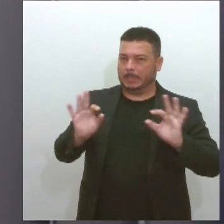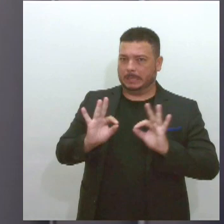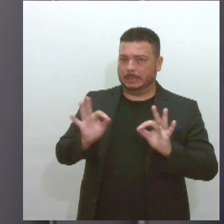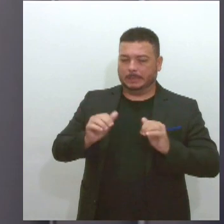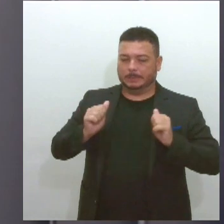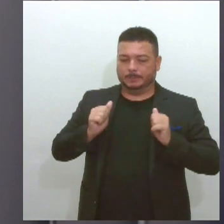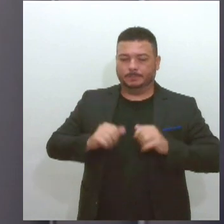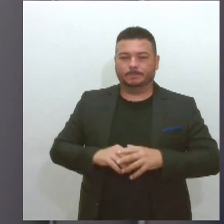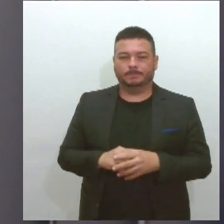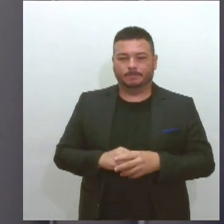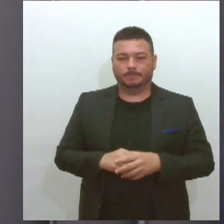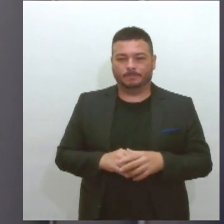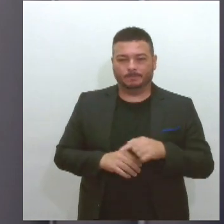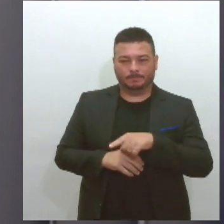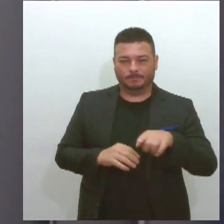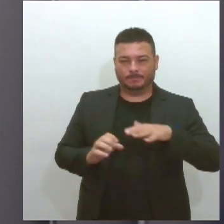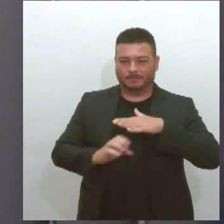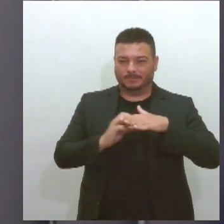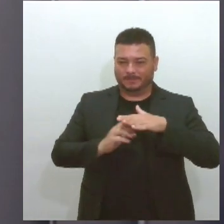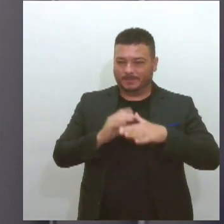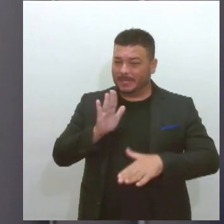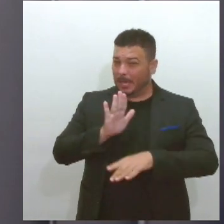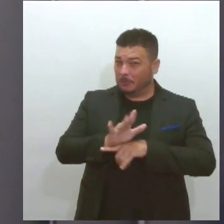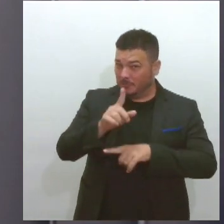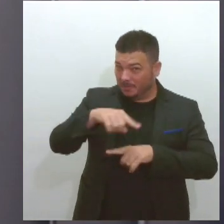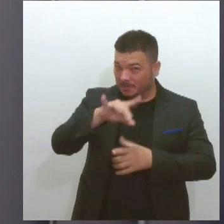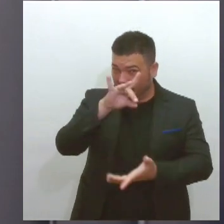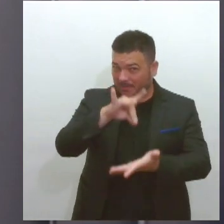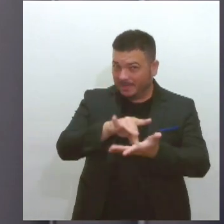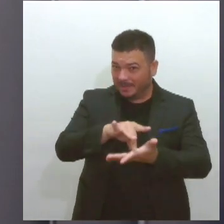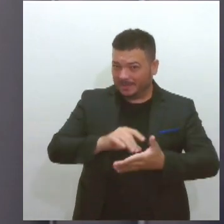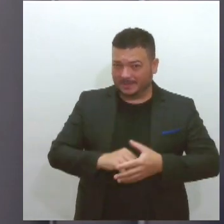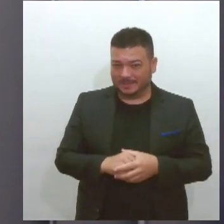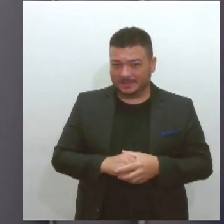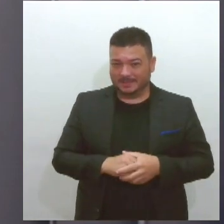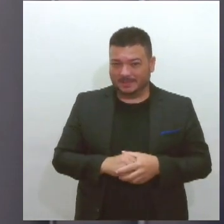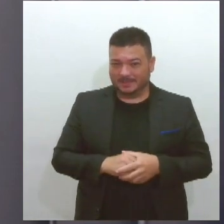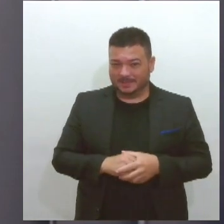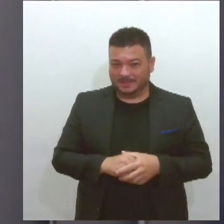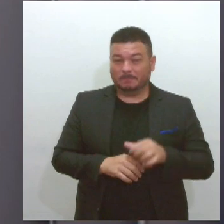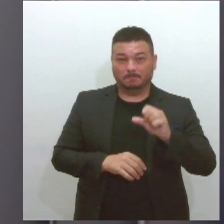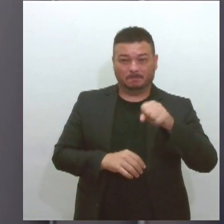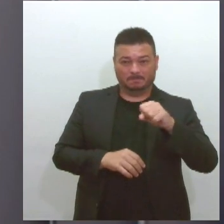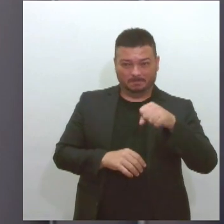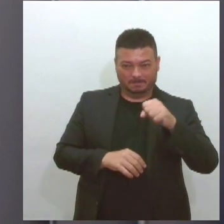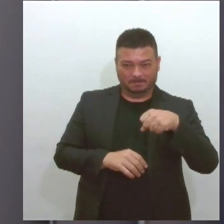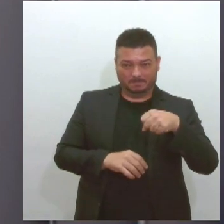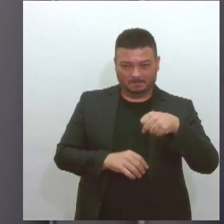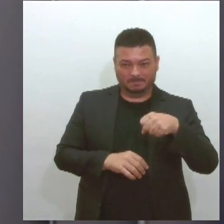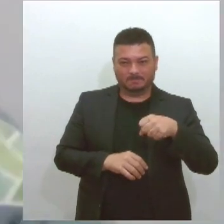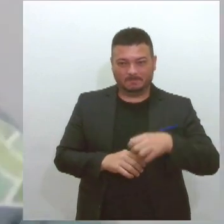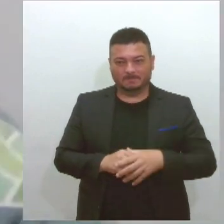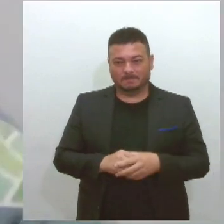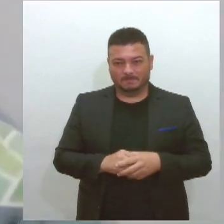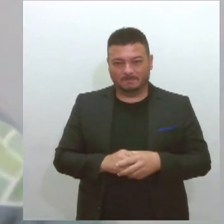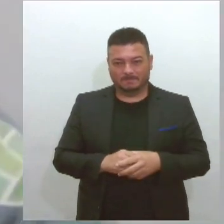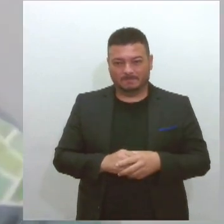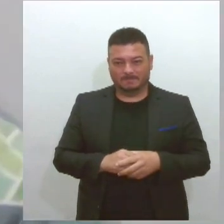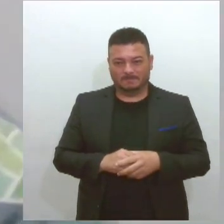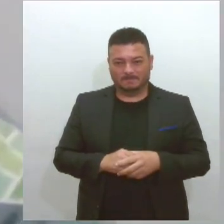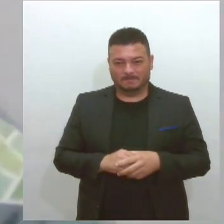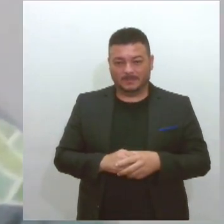empresas cooperam mesmo com vocês? Sim, sim, cooperam, não são todas,